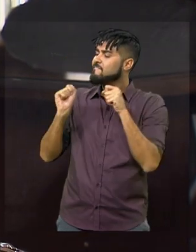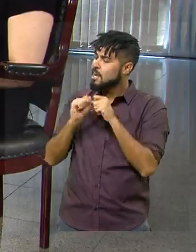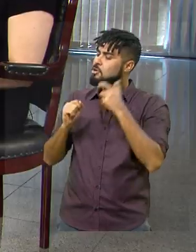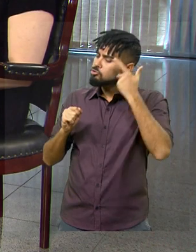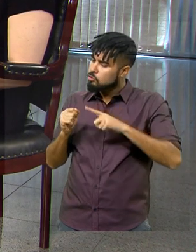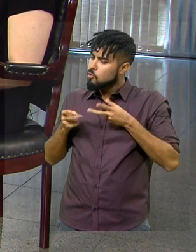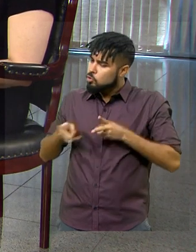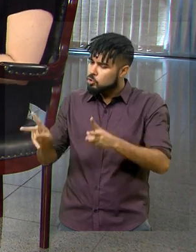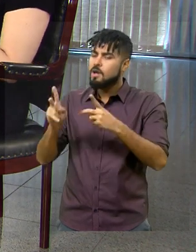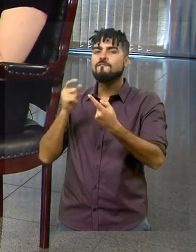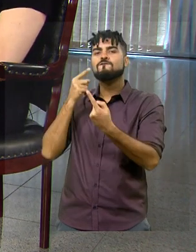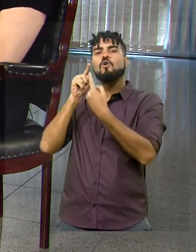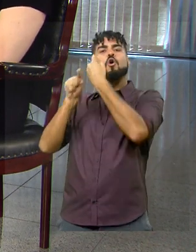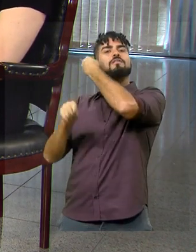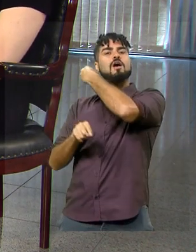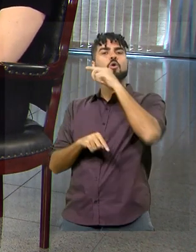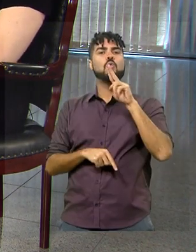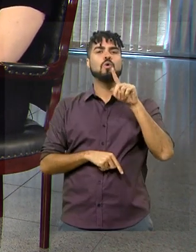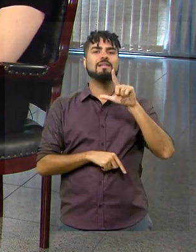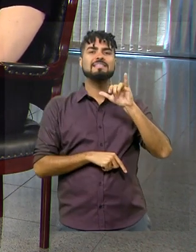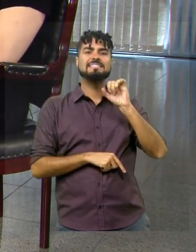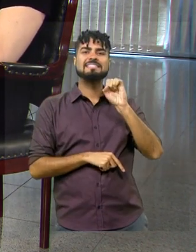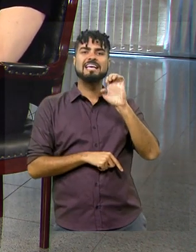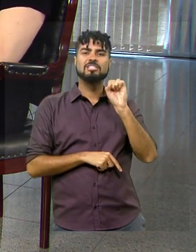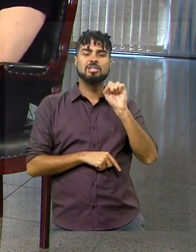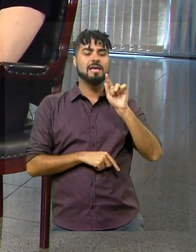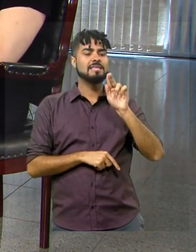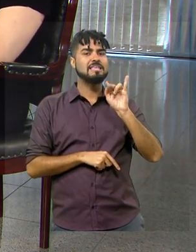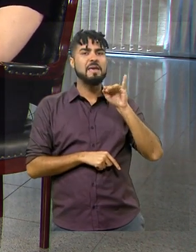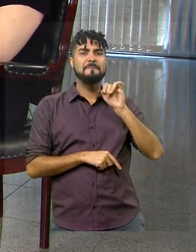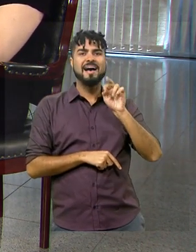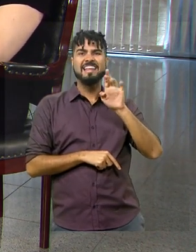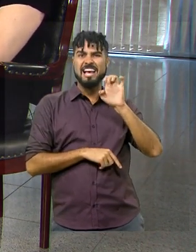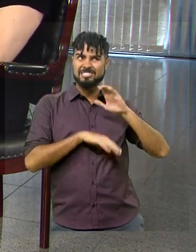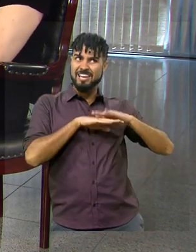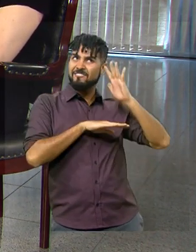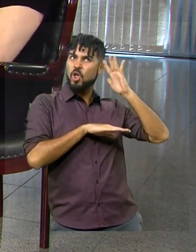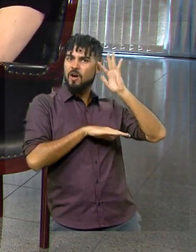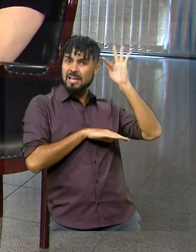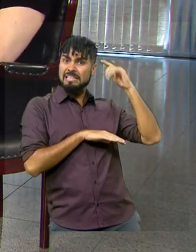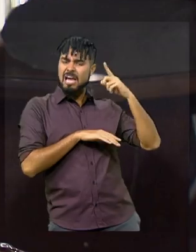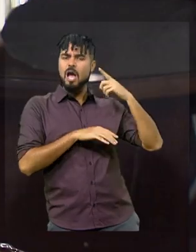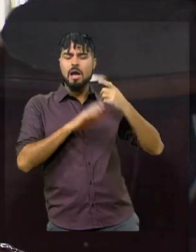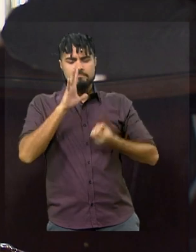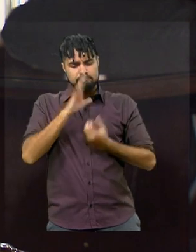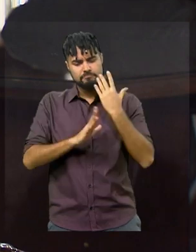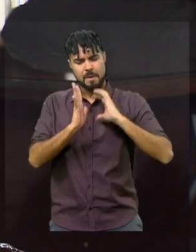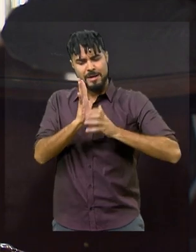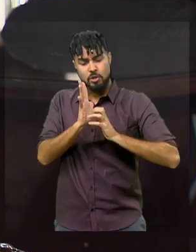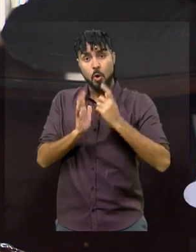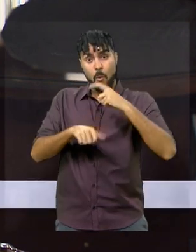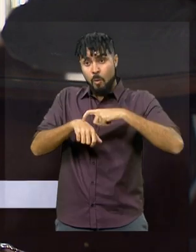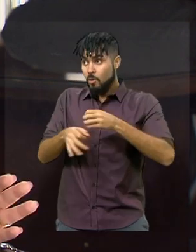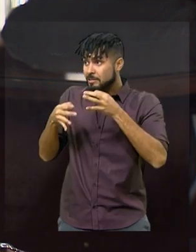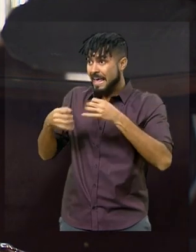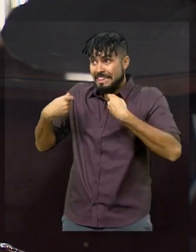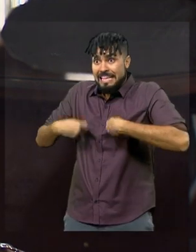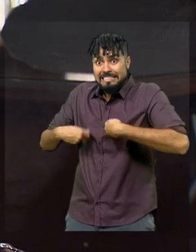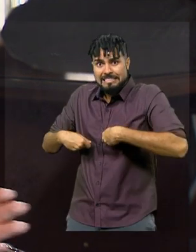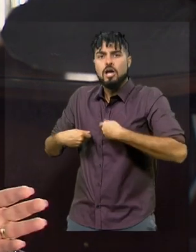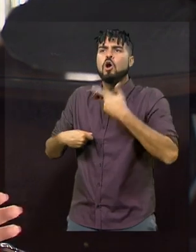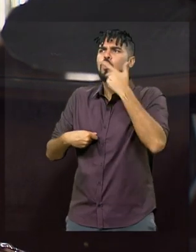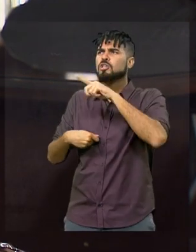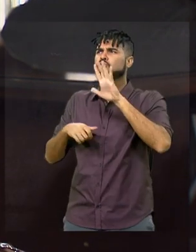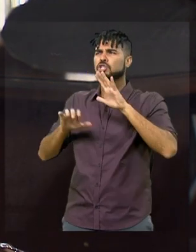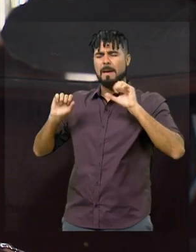origens de Ulisses Guimarães para termos um partido que efetivamente possa, no momento certo, se necessário, chamar todas